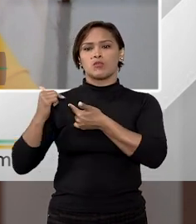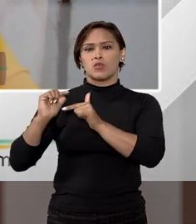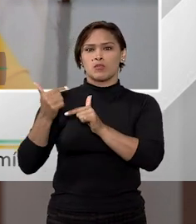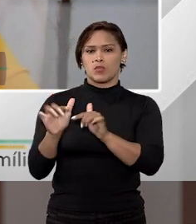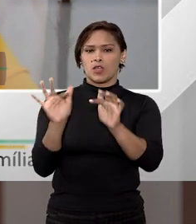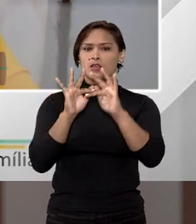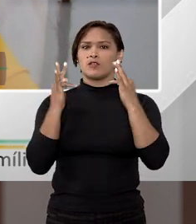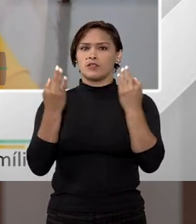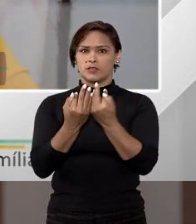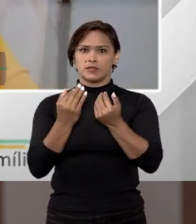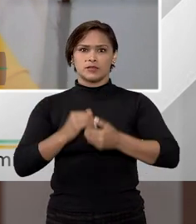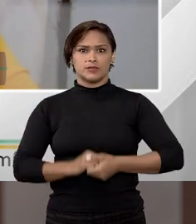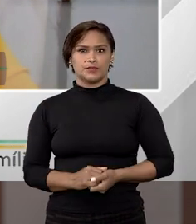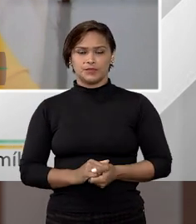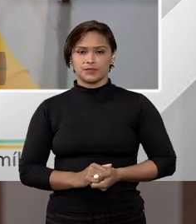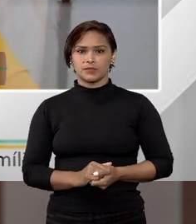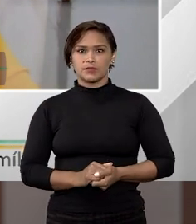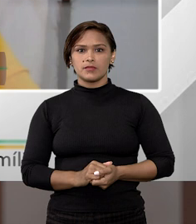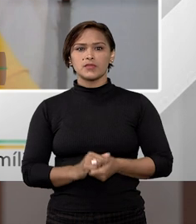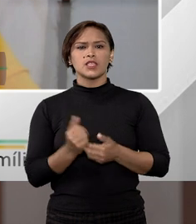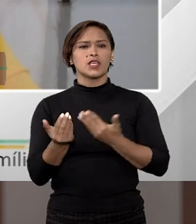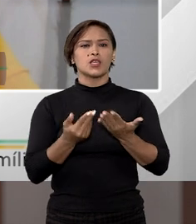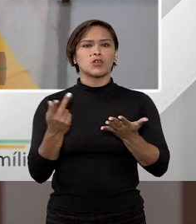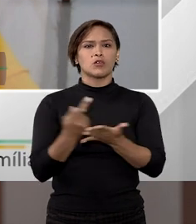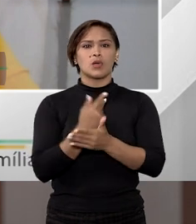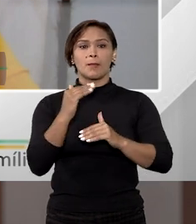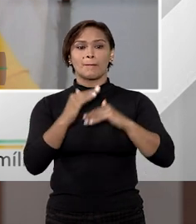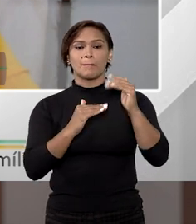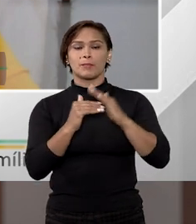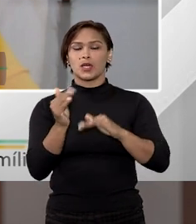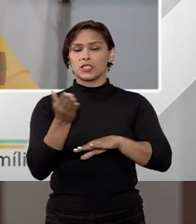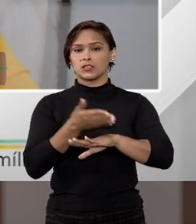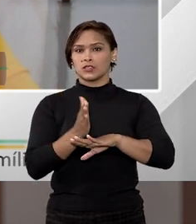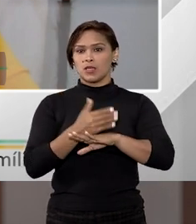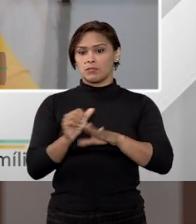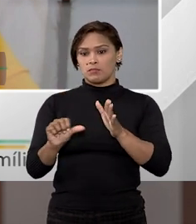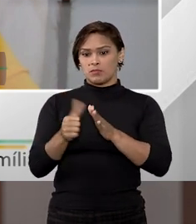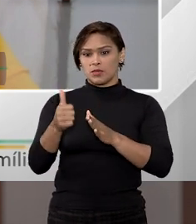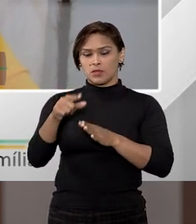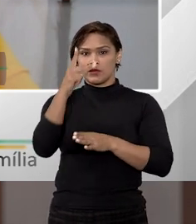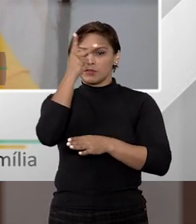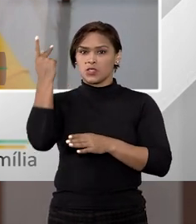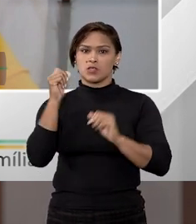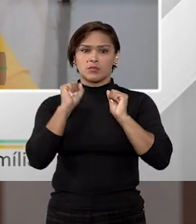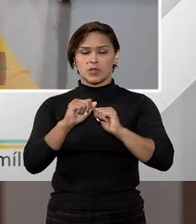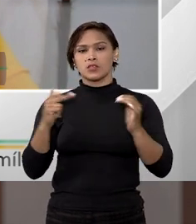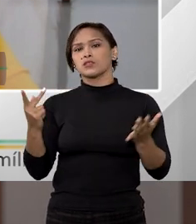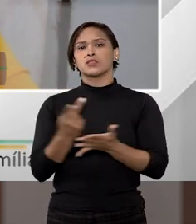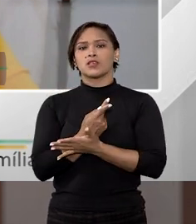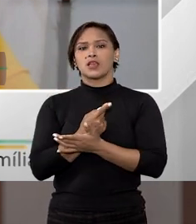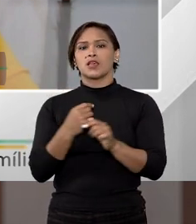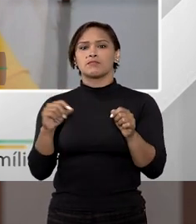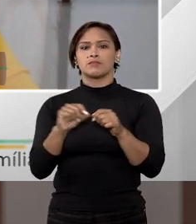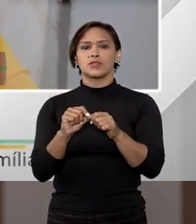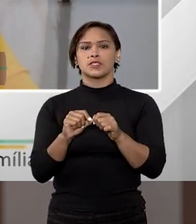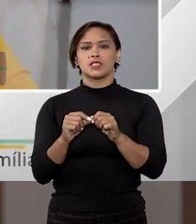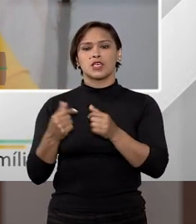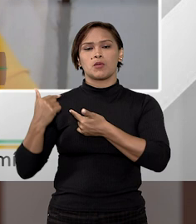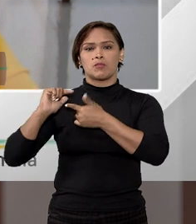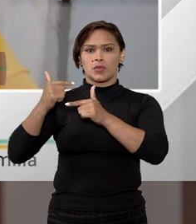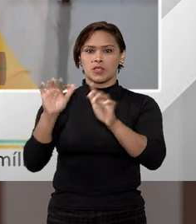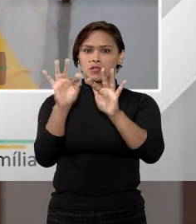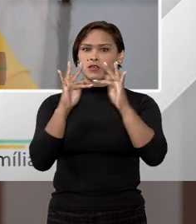o chamado bem de família. E como funciona isso na prática? Primeiro, para que a pessoa possa fazer isso, é necessário que o seu